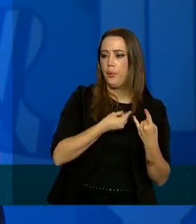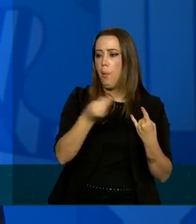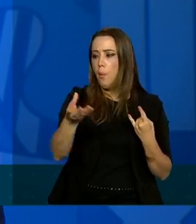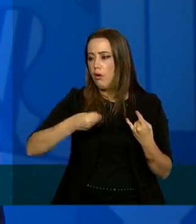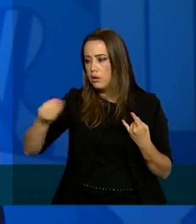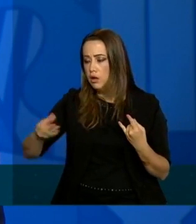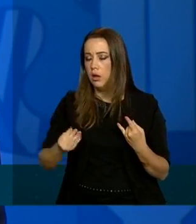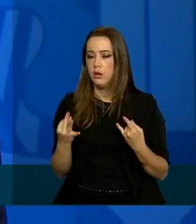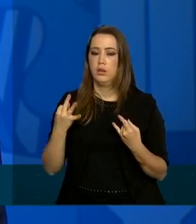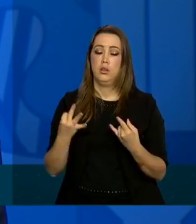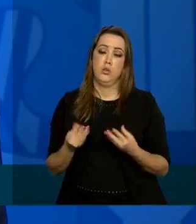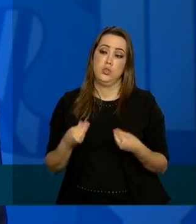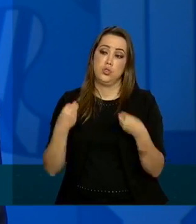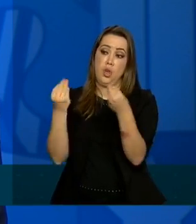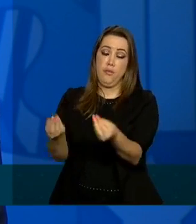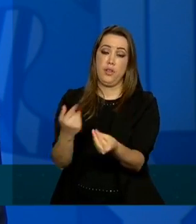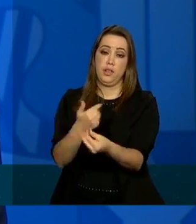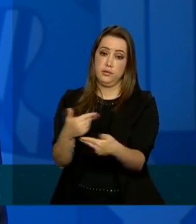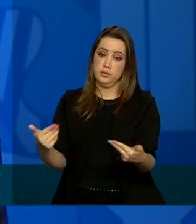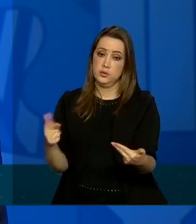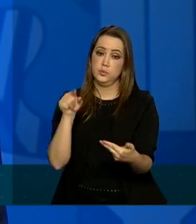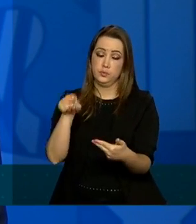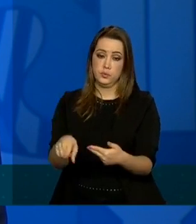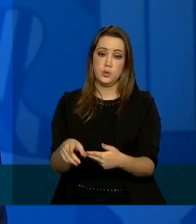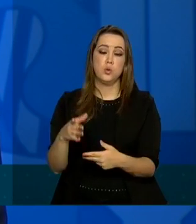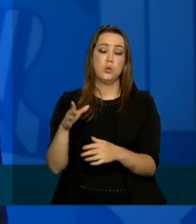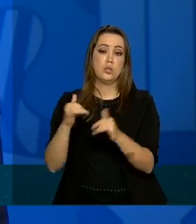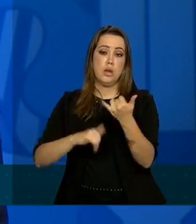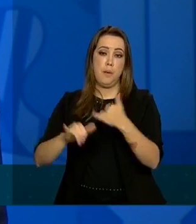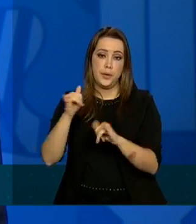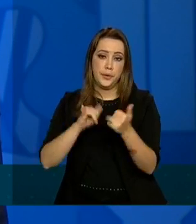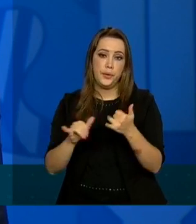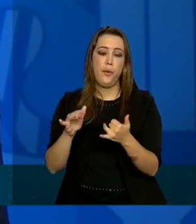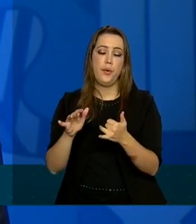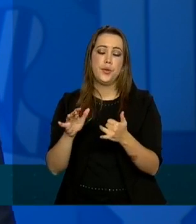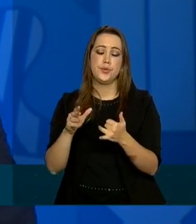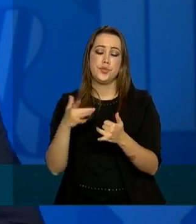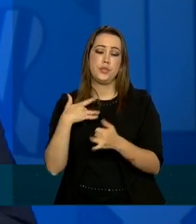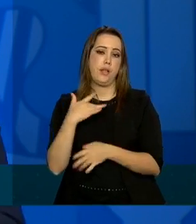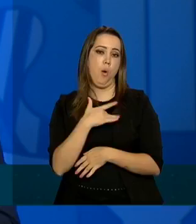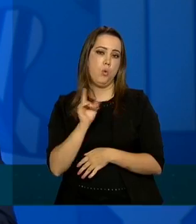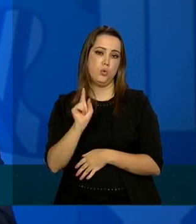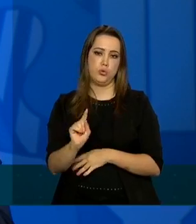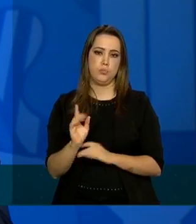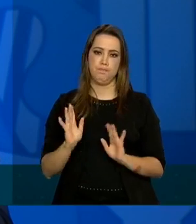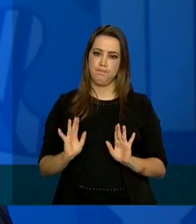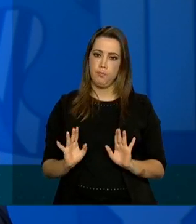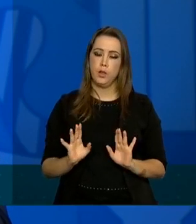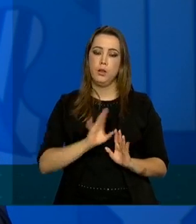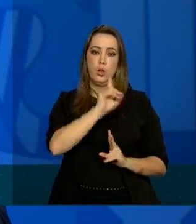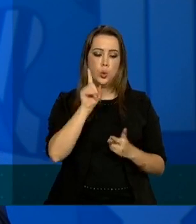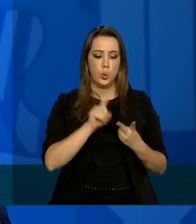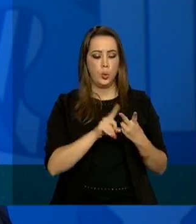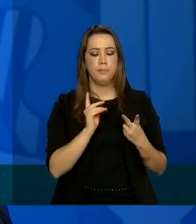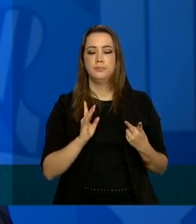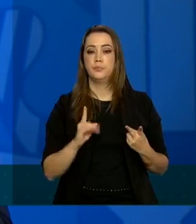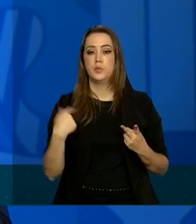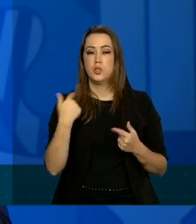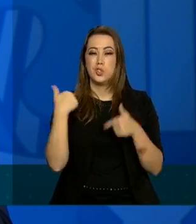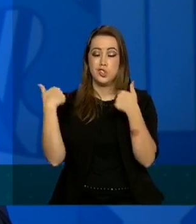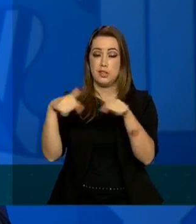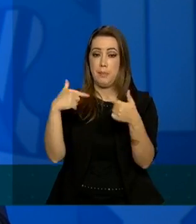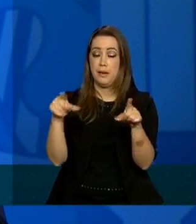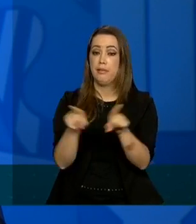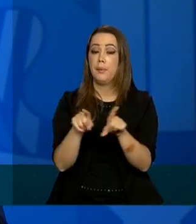abastecido os laboratórios centrais de saúde pública nesse contexto outro ponto que a gente tem trabalhado bastante é